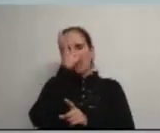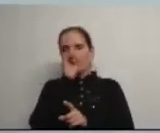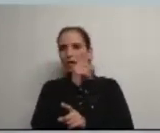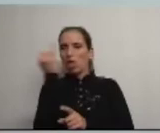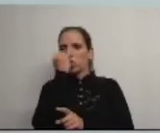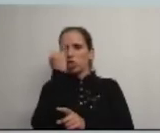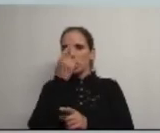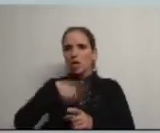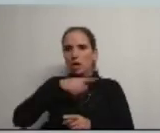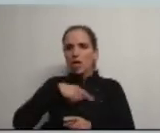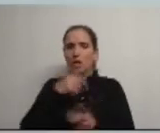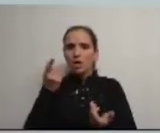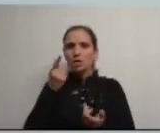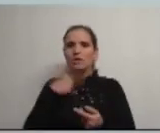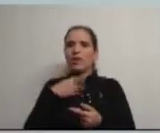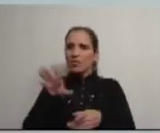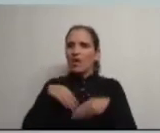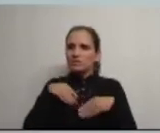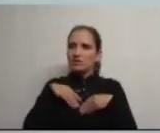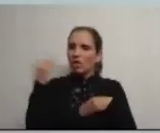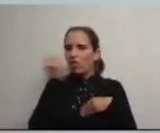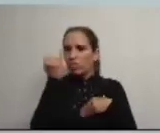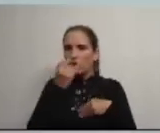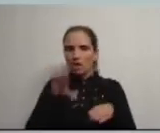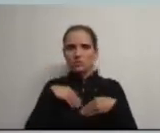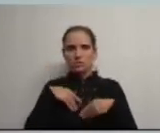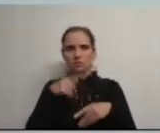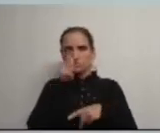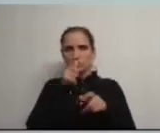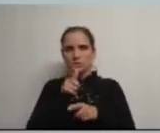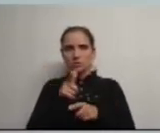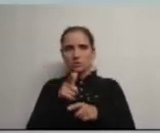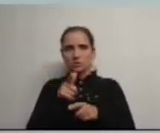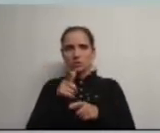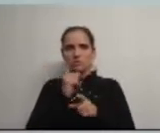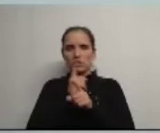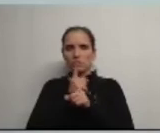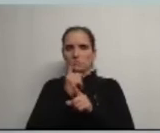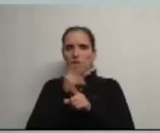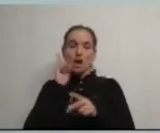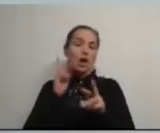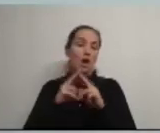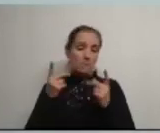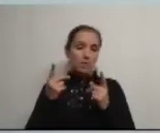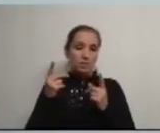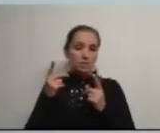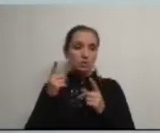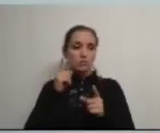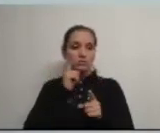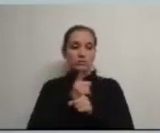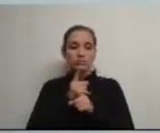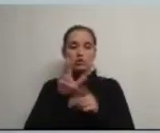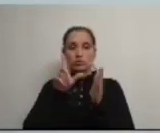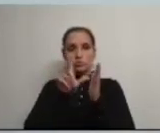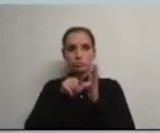e nós estamos a deixar ludibriar e manipular por essa gente temos que estar atentos e a Câmara Municipal relativamente aos